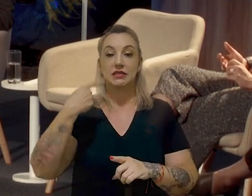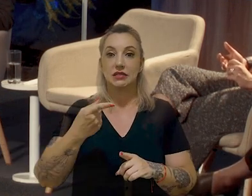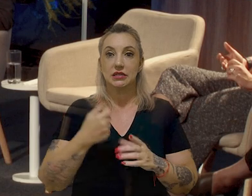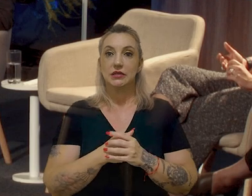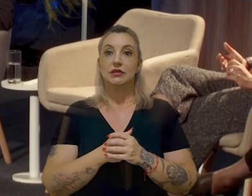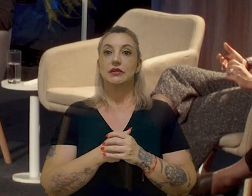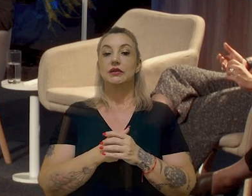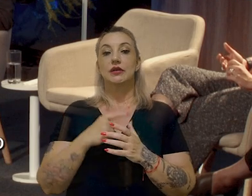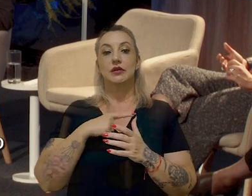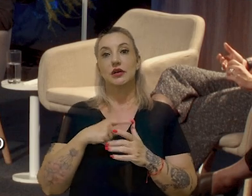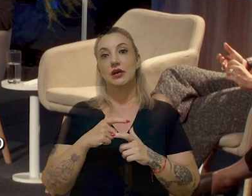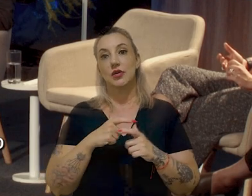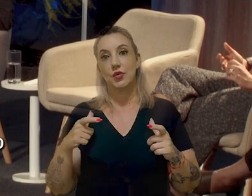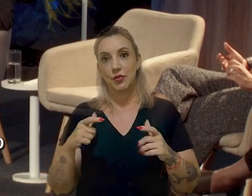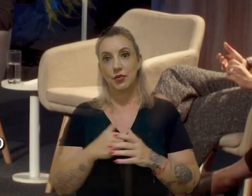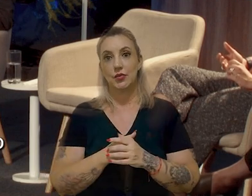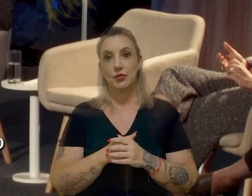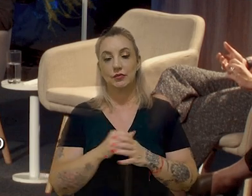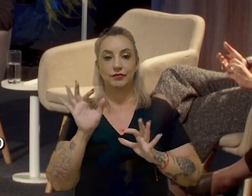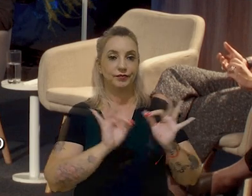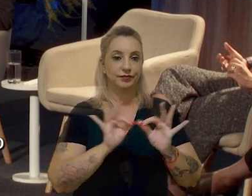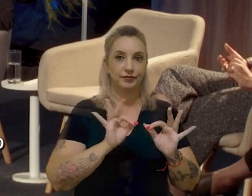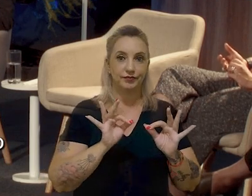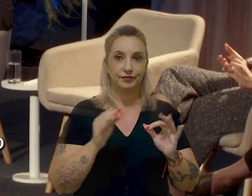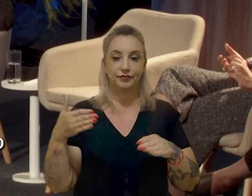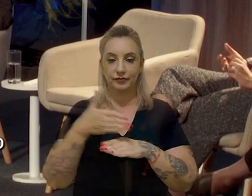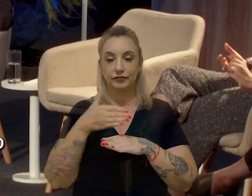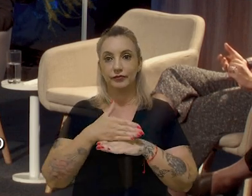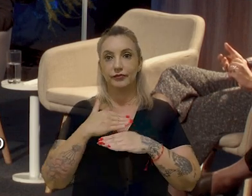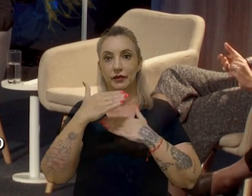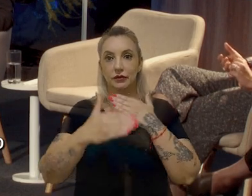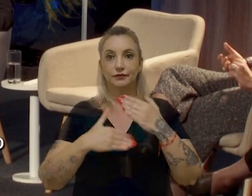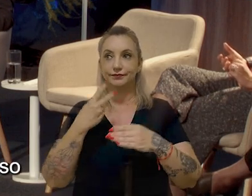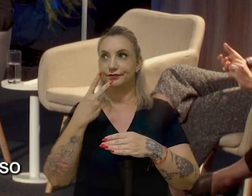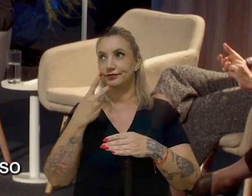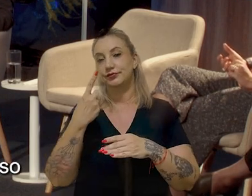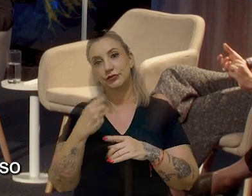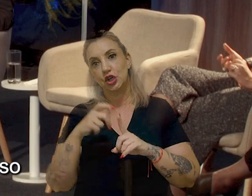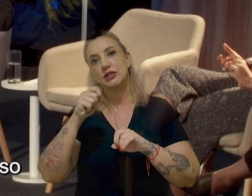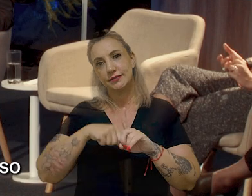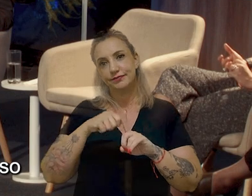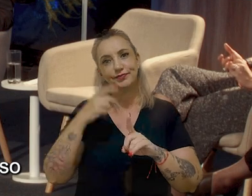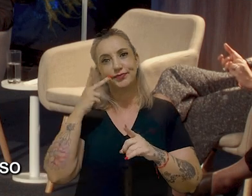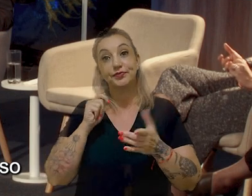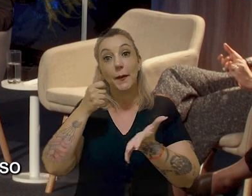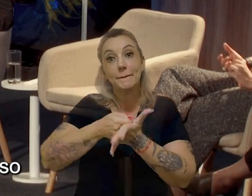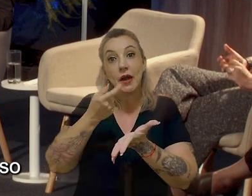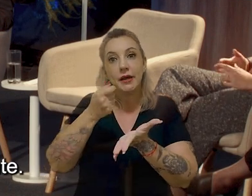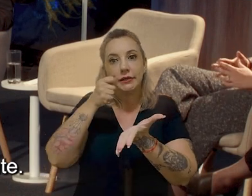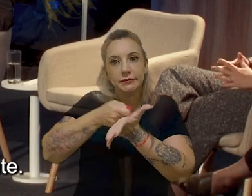uma grande esteira de projetos vindo ao mercado ao longo dos próximos 12 meses, eu não sei se ele está precificando isso.